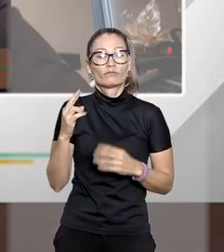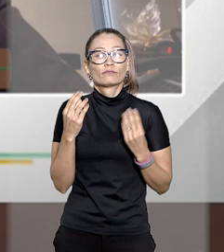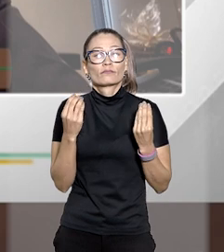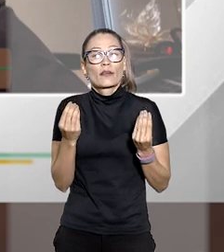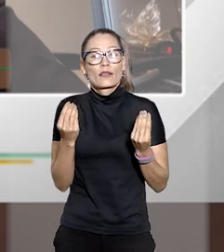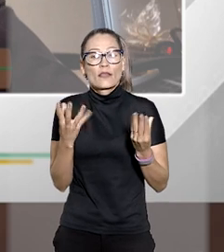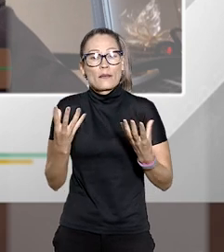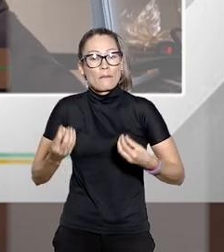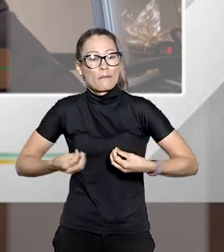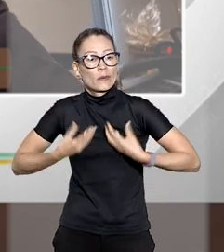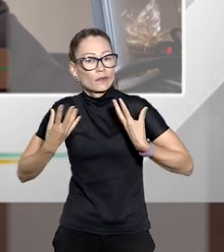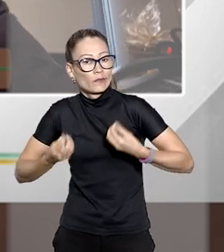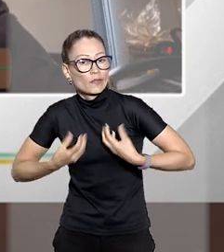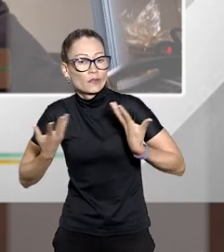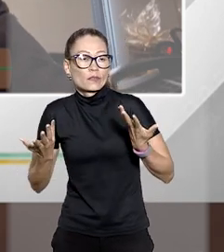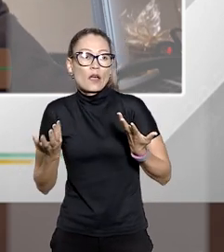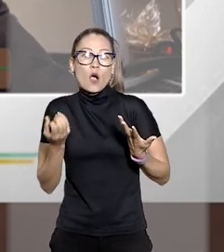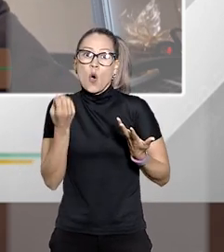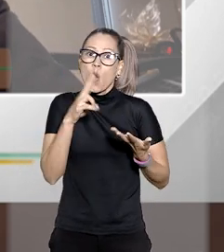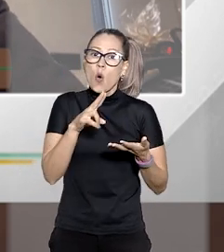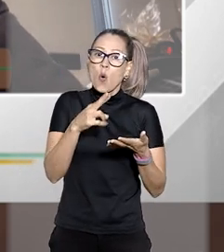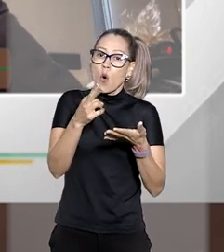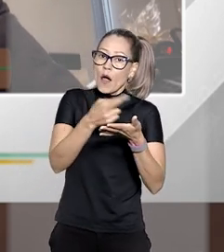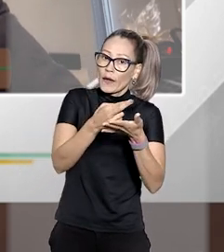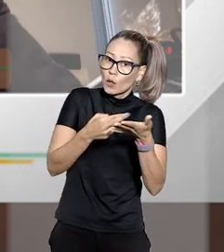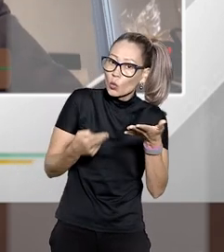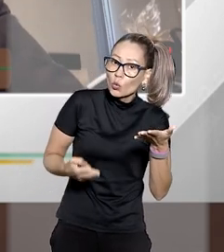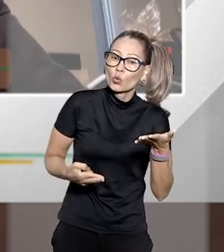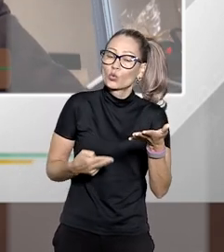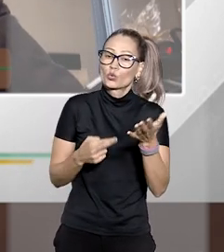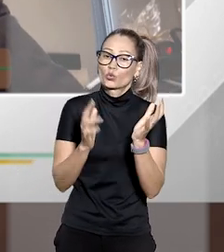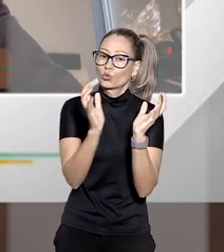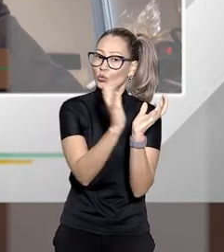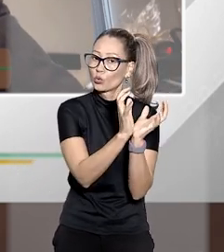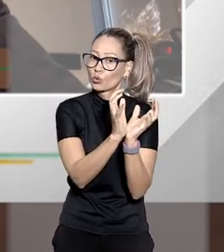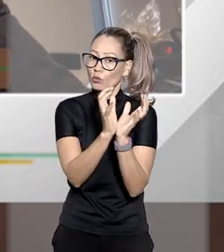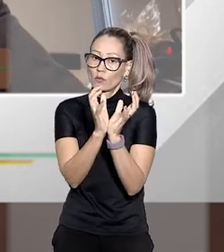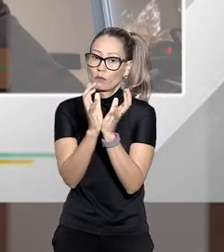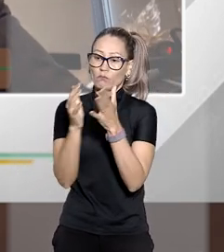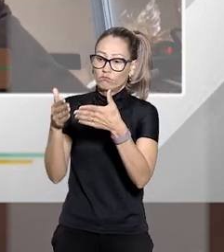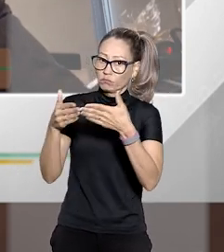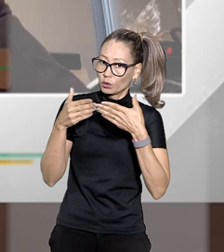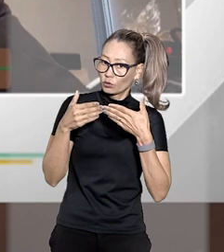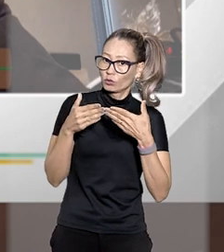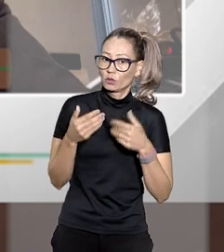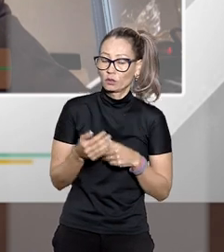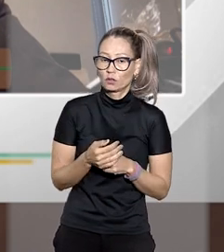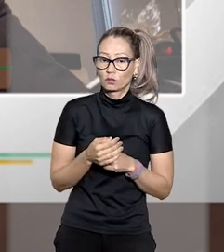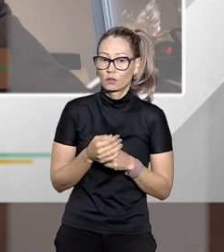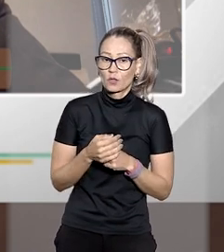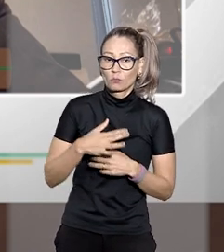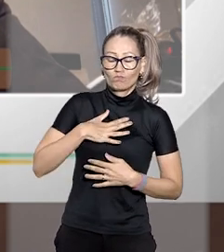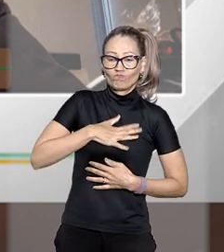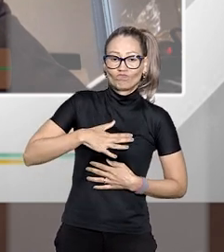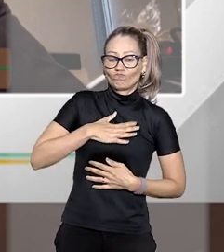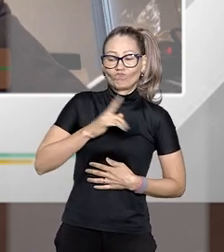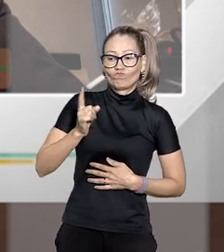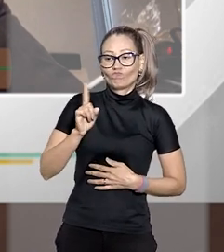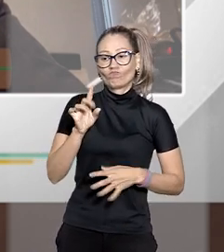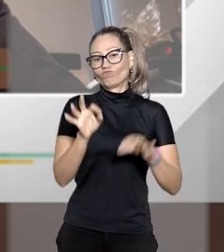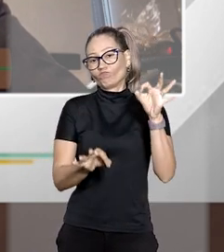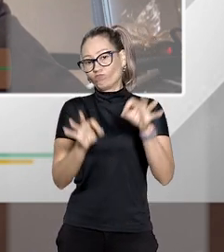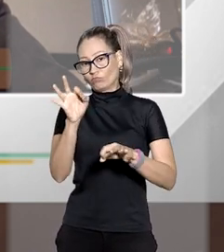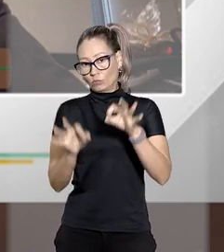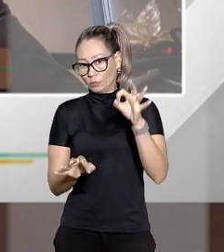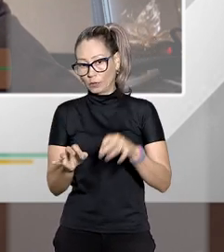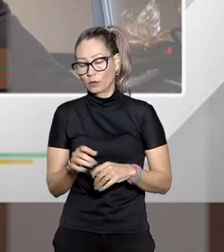manifestar um recurso perante as turmas recursais insatisfeitas então com